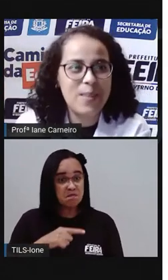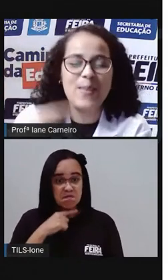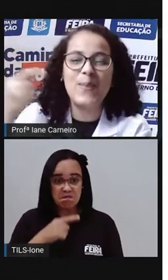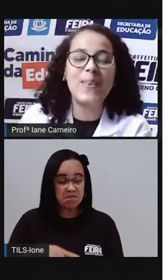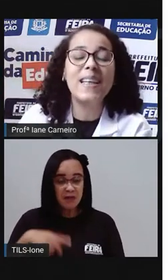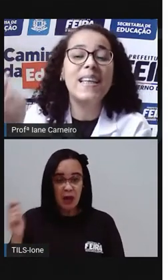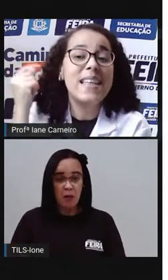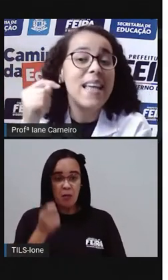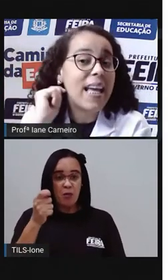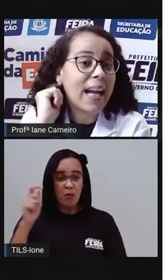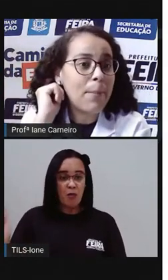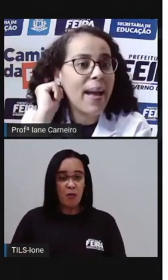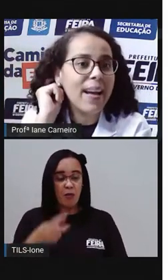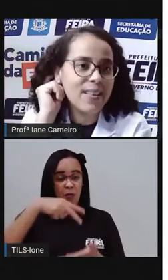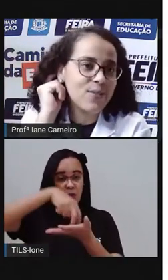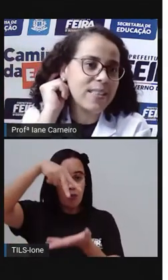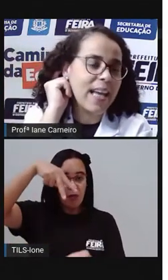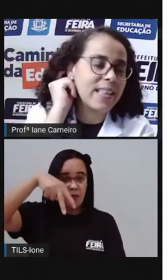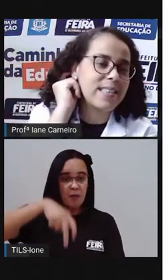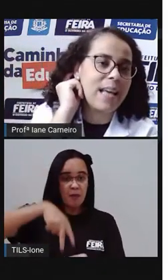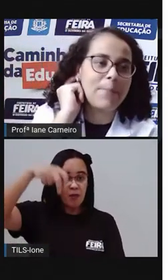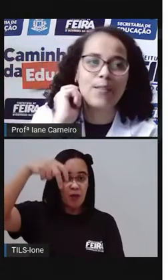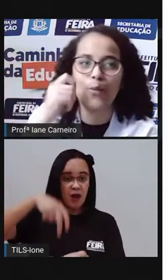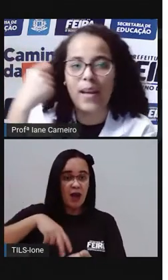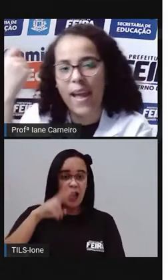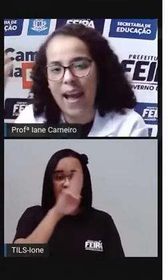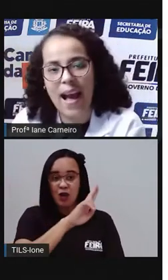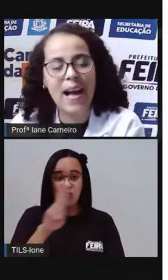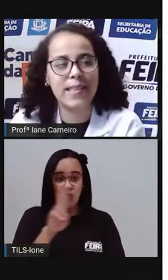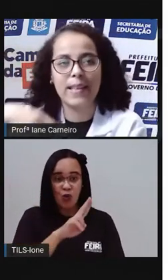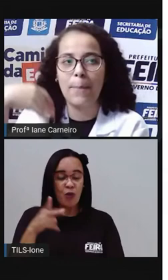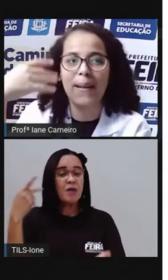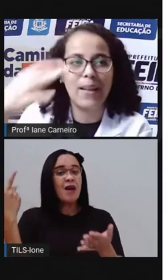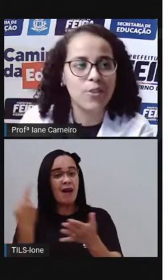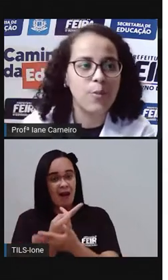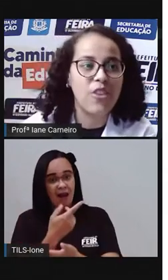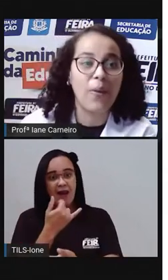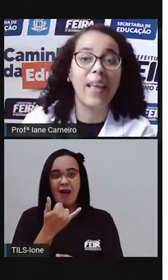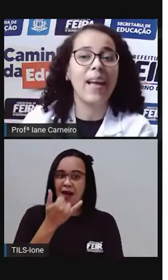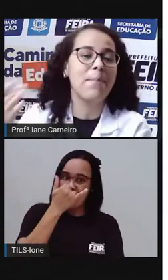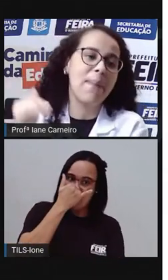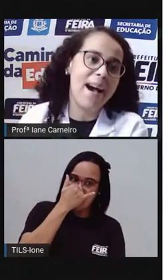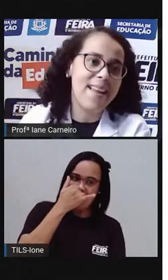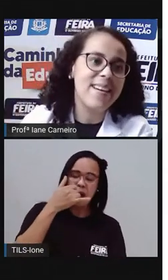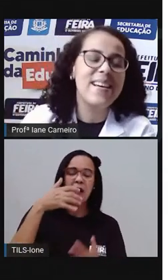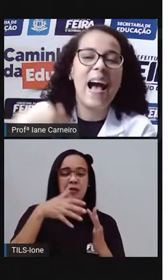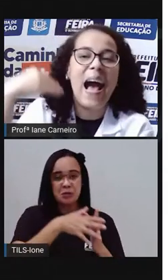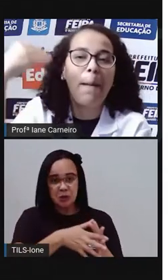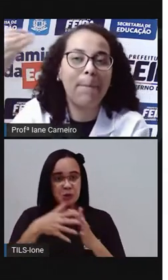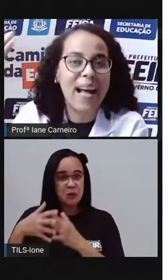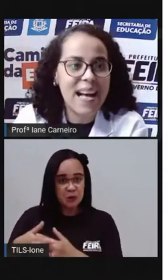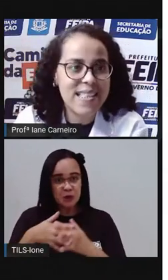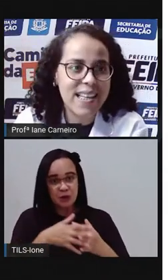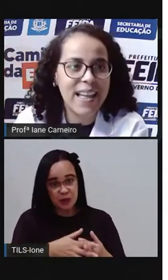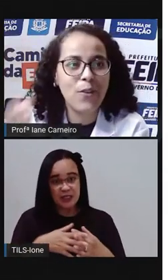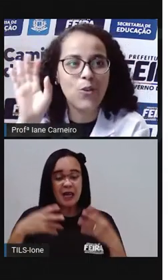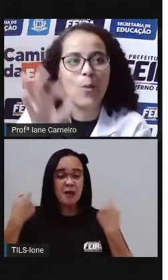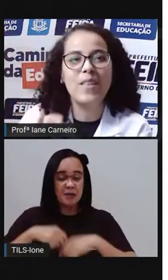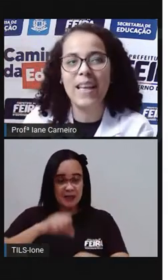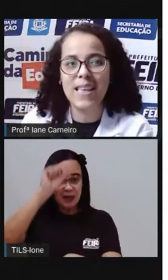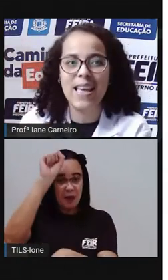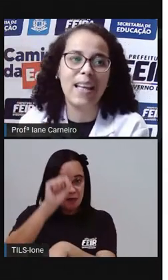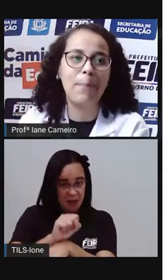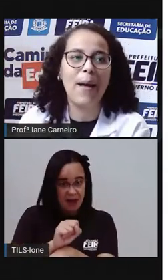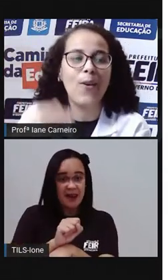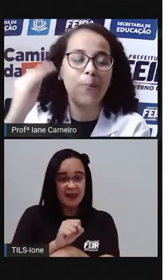nome da pessoa E aí acaba errando E aí se a pessoa errar, se atrapalhar no nome de alguém Aí para, abraça, né? No